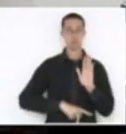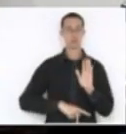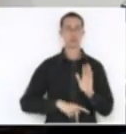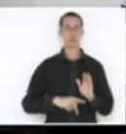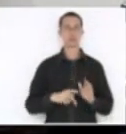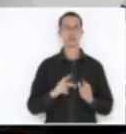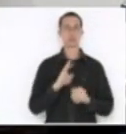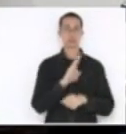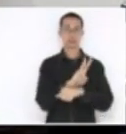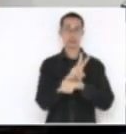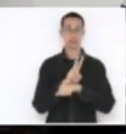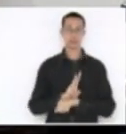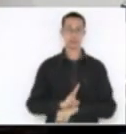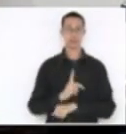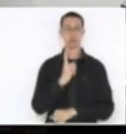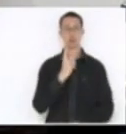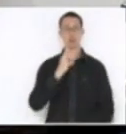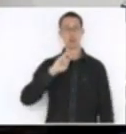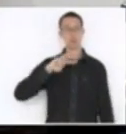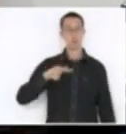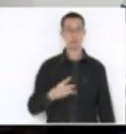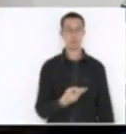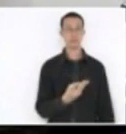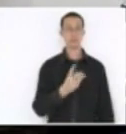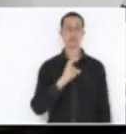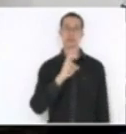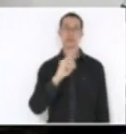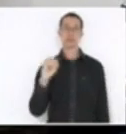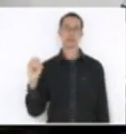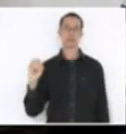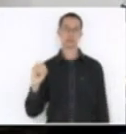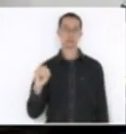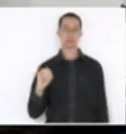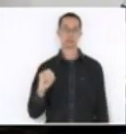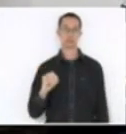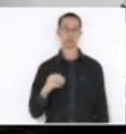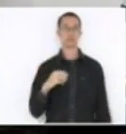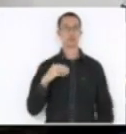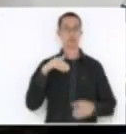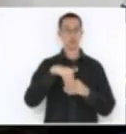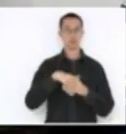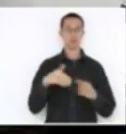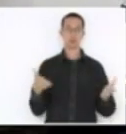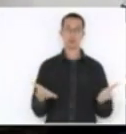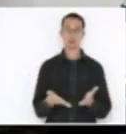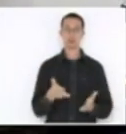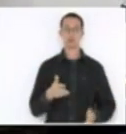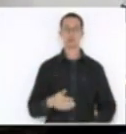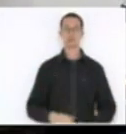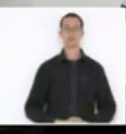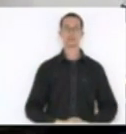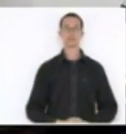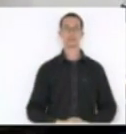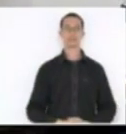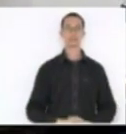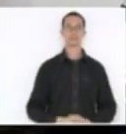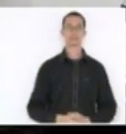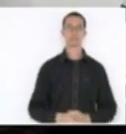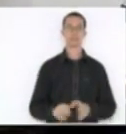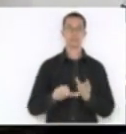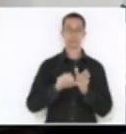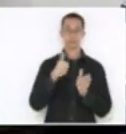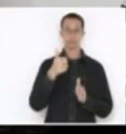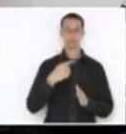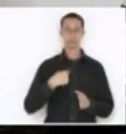empréstimo de R 1,5 bilhão que nós vamos votar aqui hoje. Eu fiz, em primeiro lugar, uma emenda